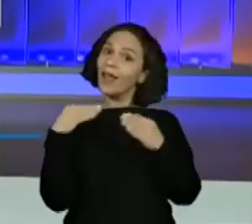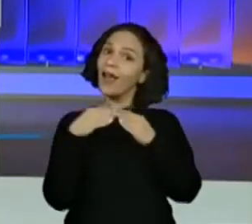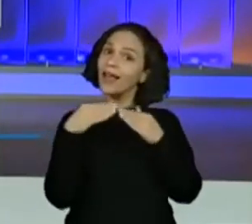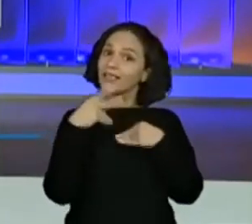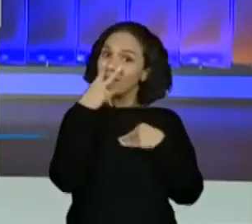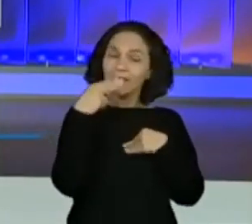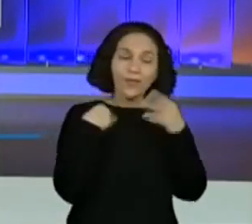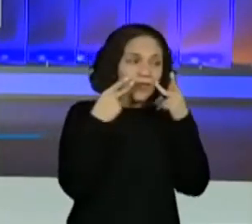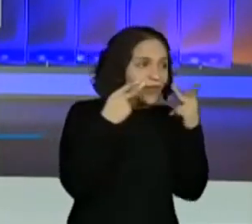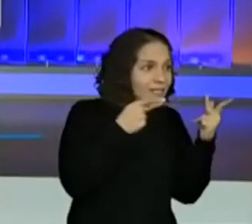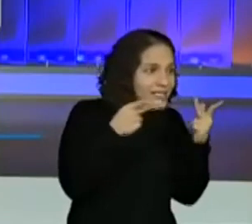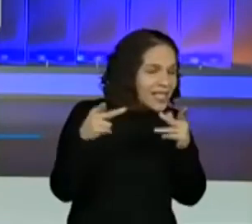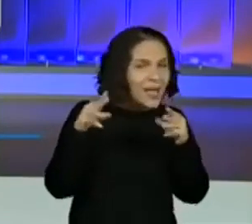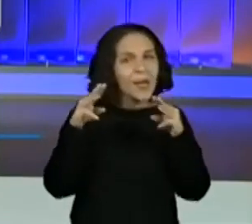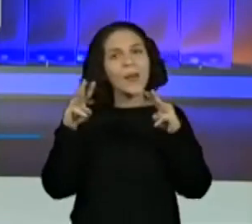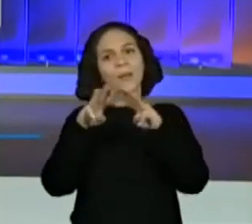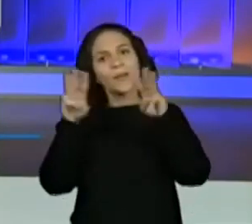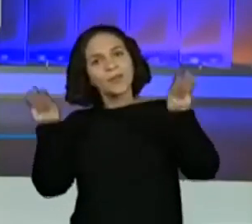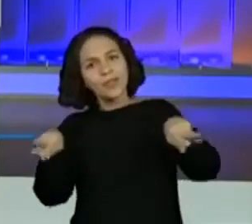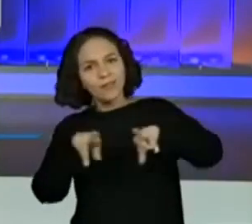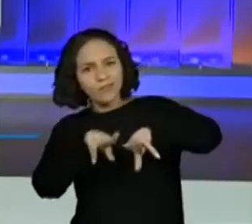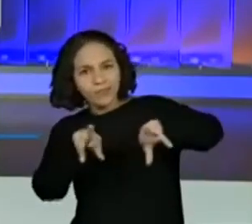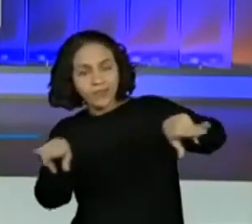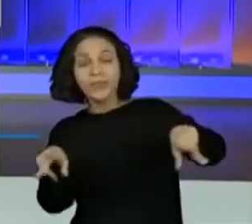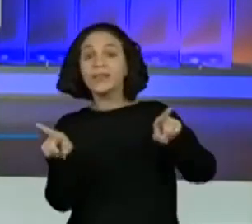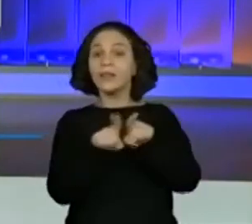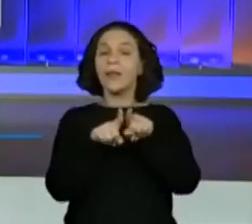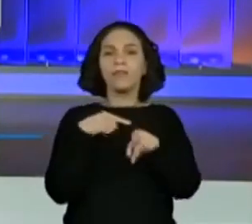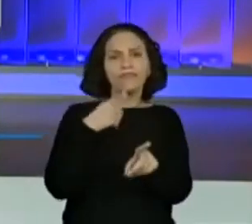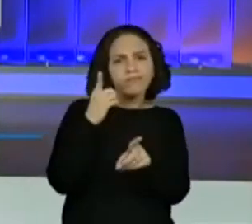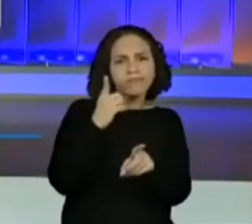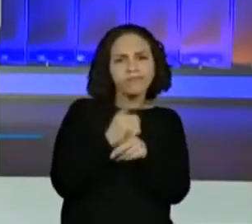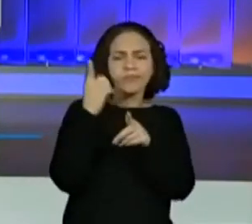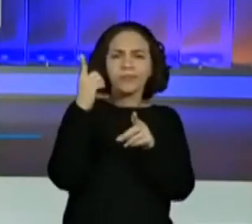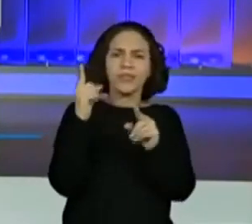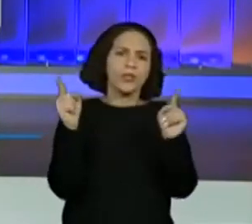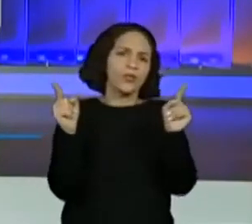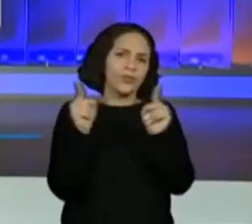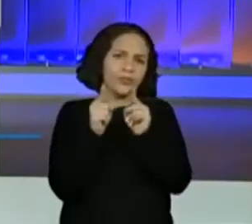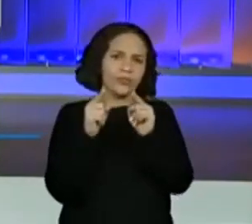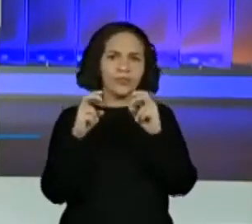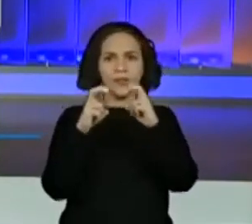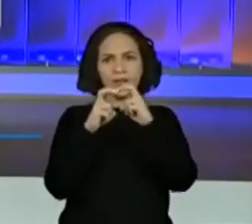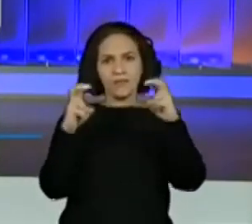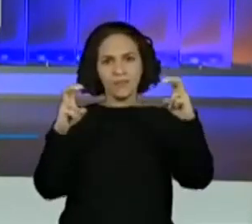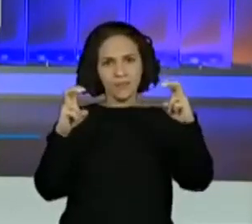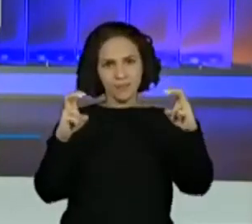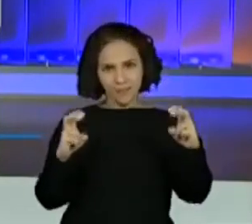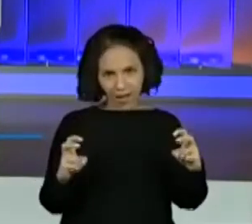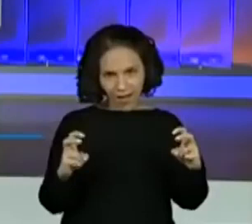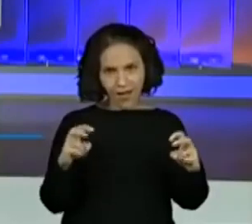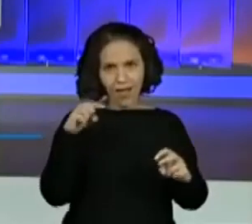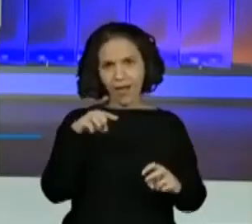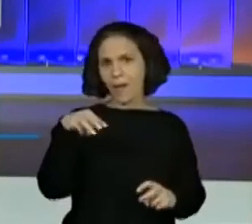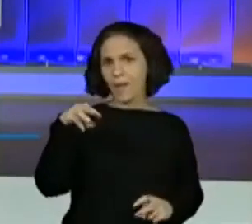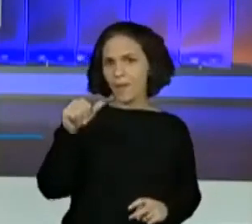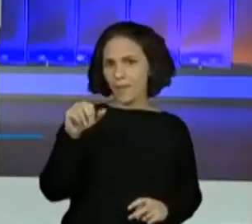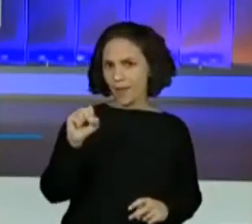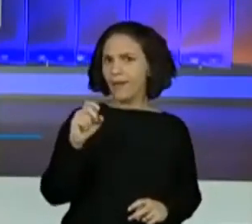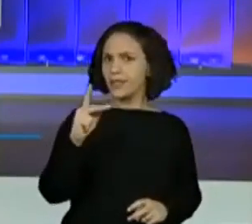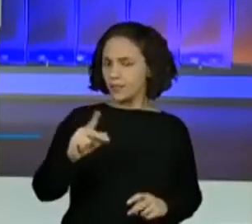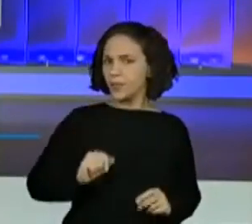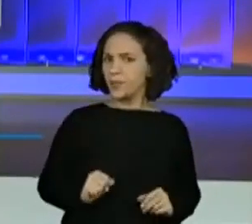Aí a gente descobriu um pouquinho, um trechinho só sobre o MASP. Então, o aluno é investigador, vai tentar descobrir um pouco mais.